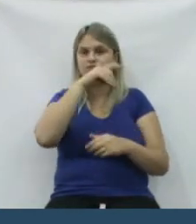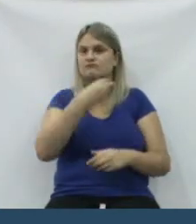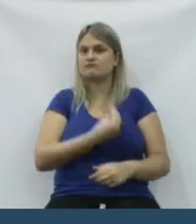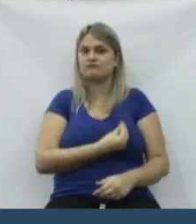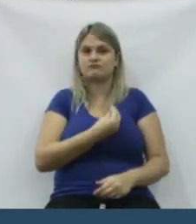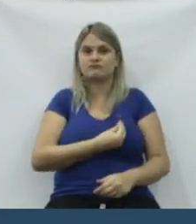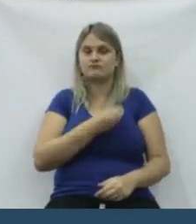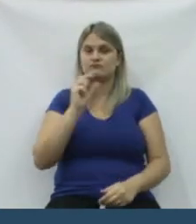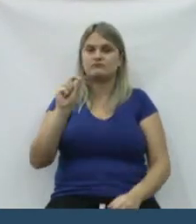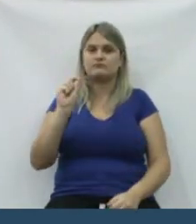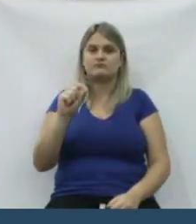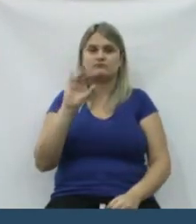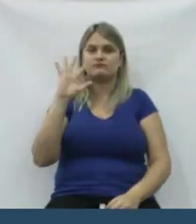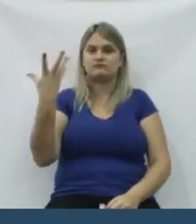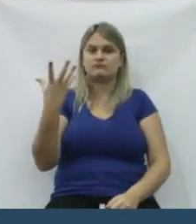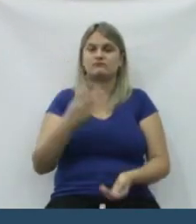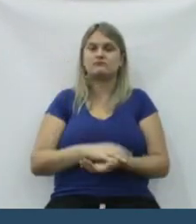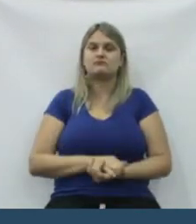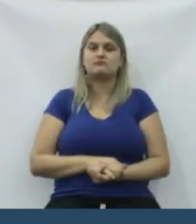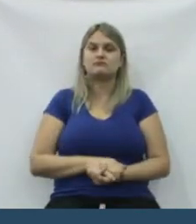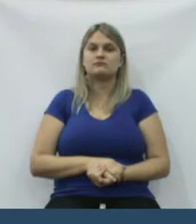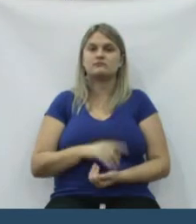o que está acontecendo.